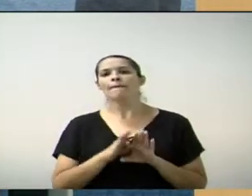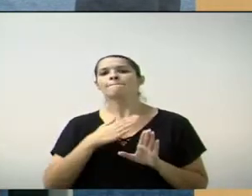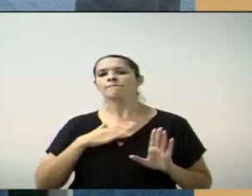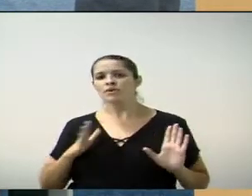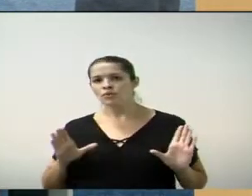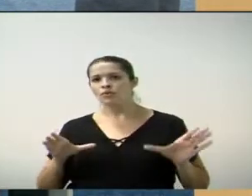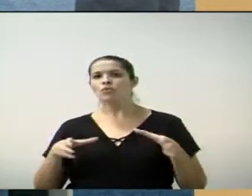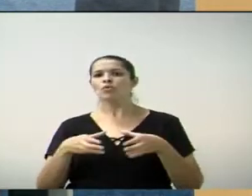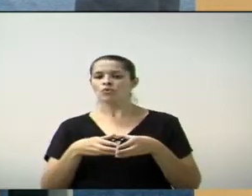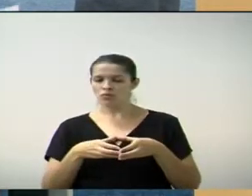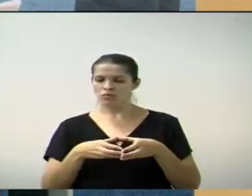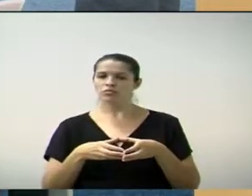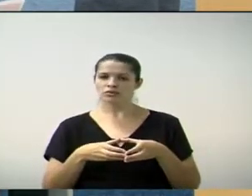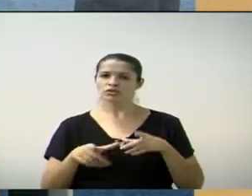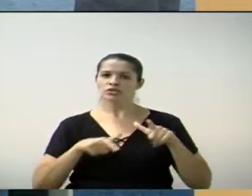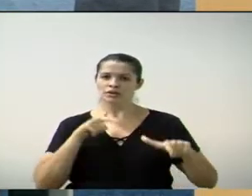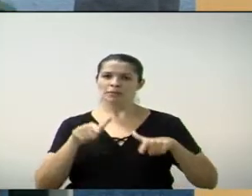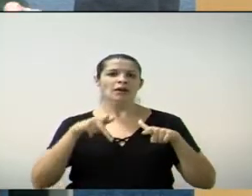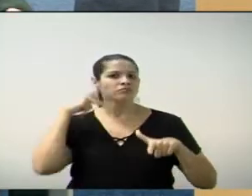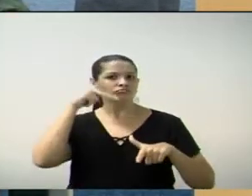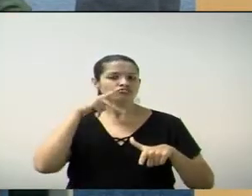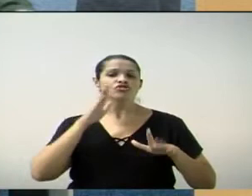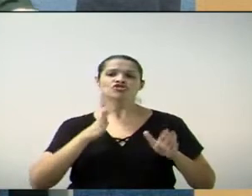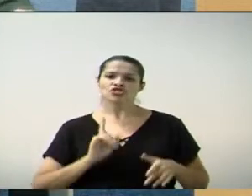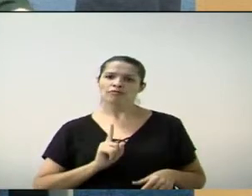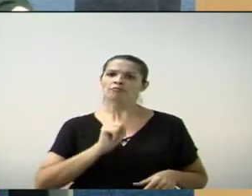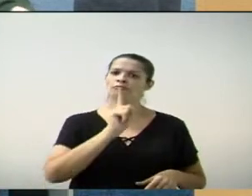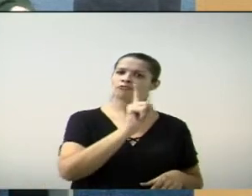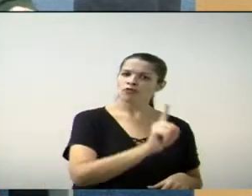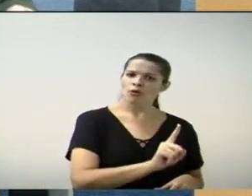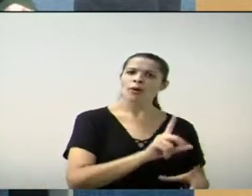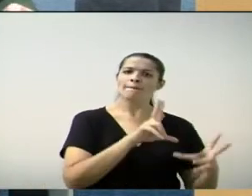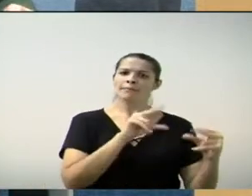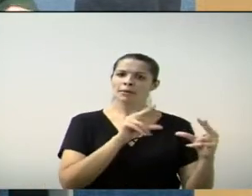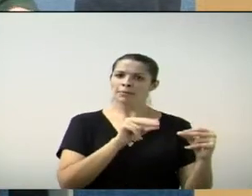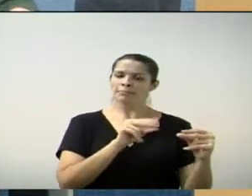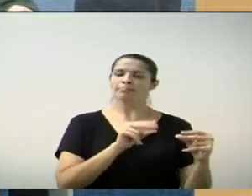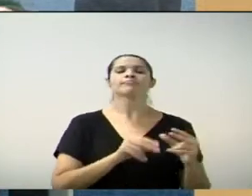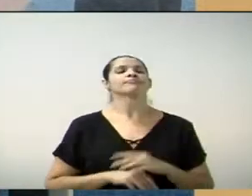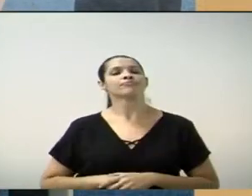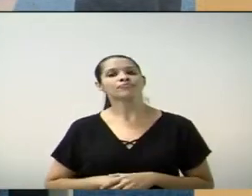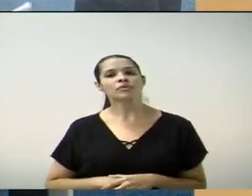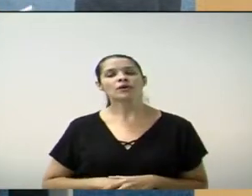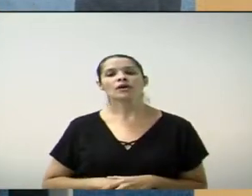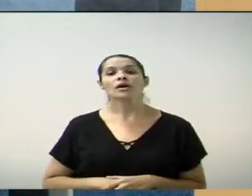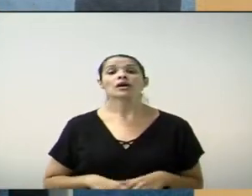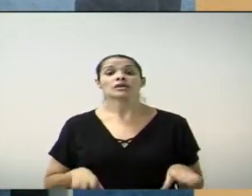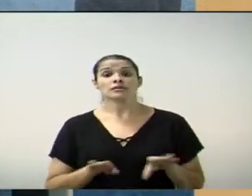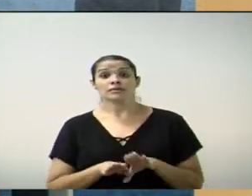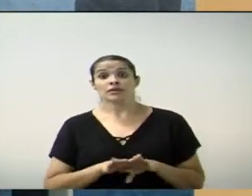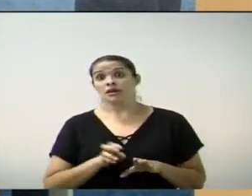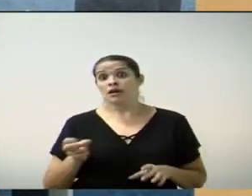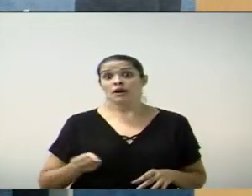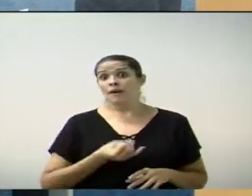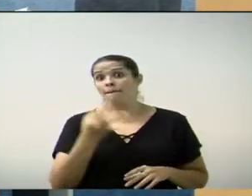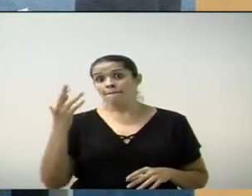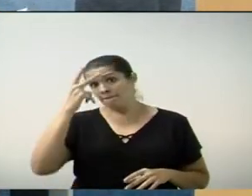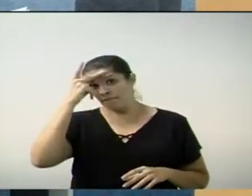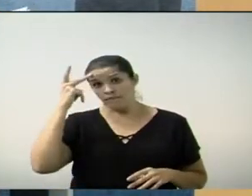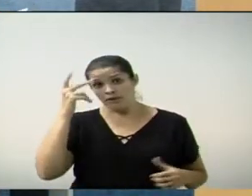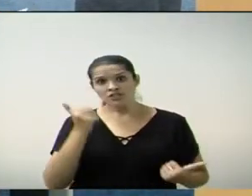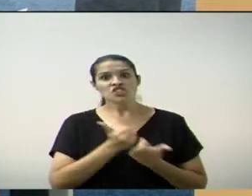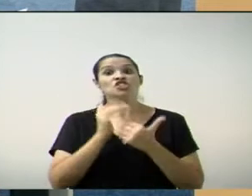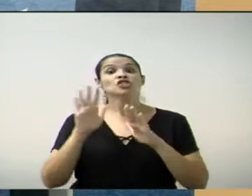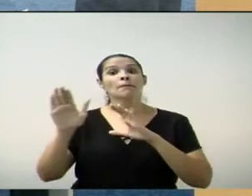presença, então, é uma preocupação muito grande. Alguns dos nossos colaboradores já nos mandaram